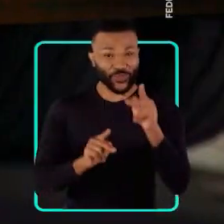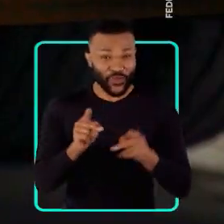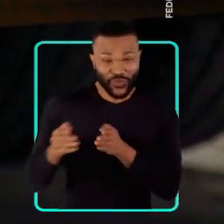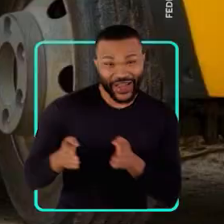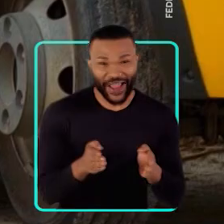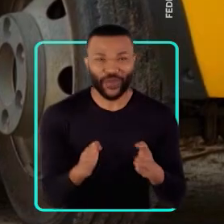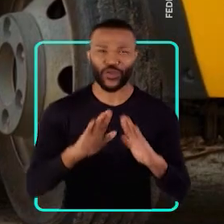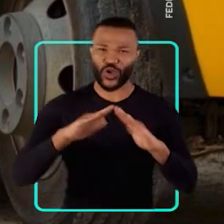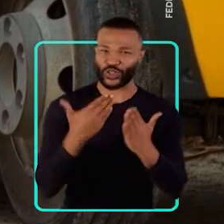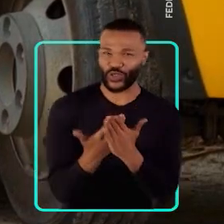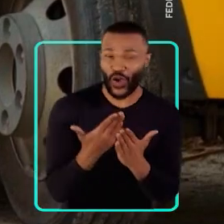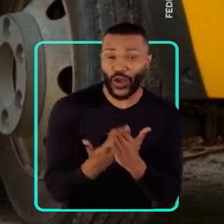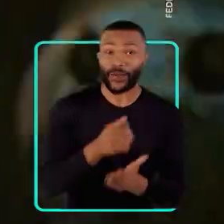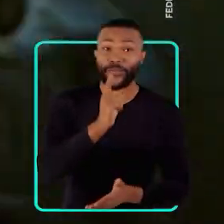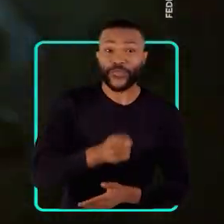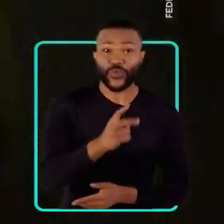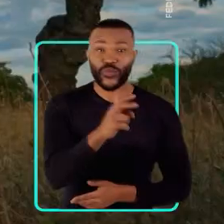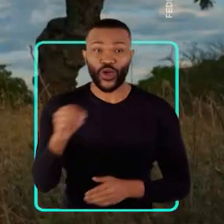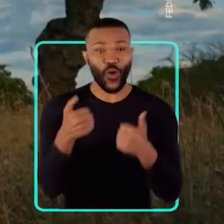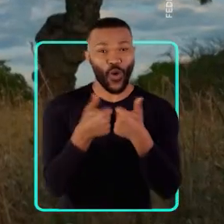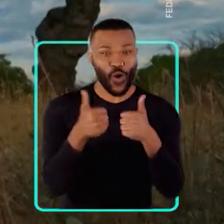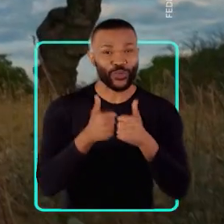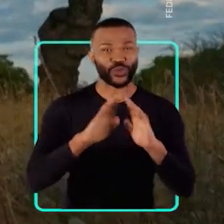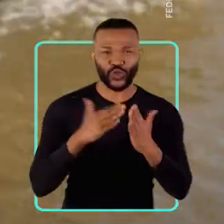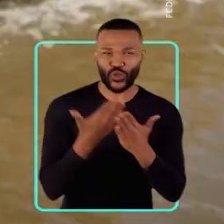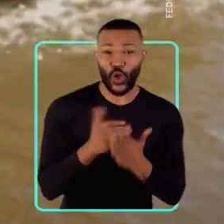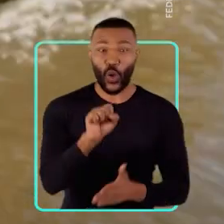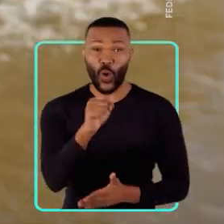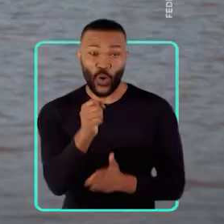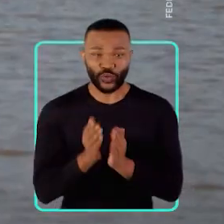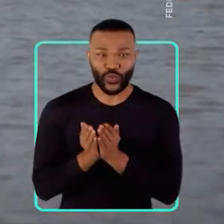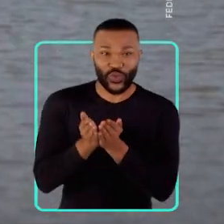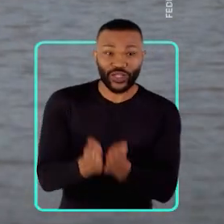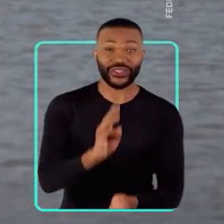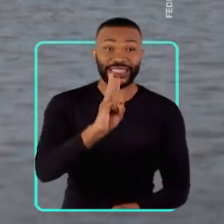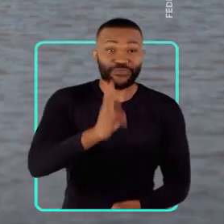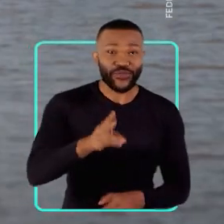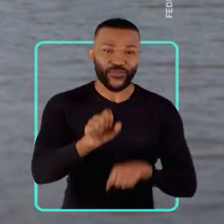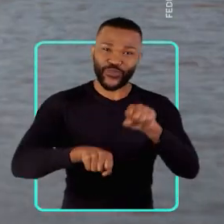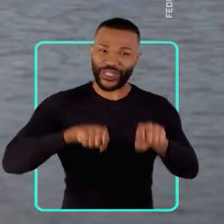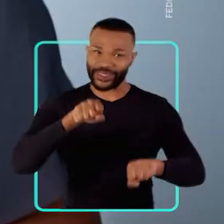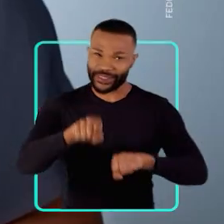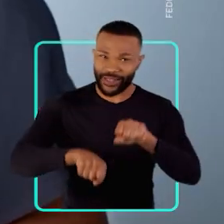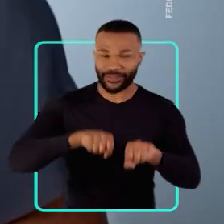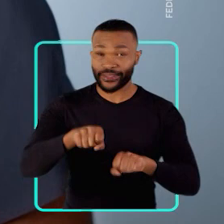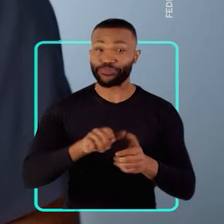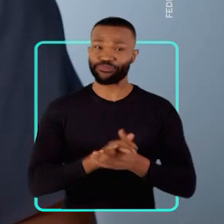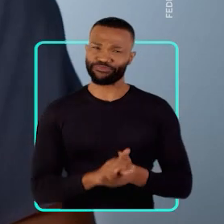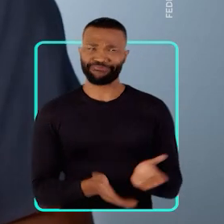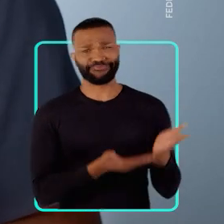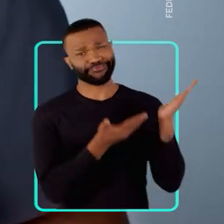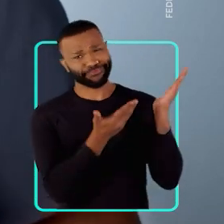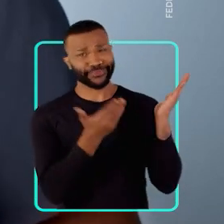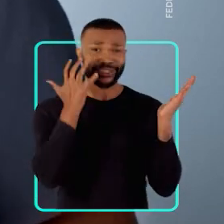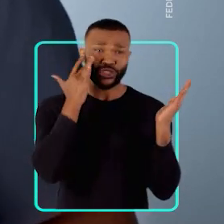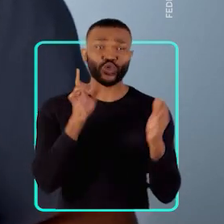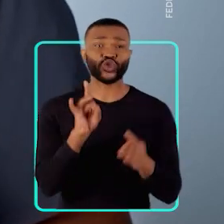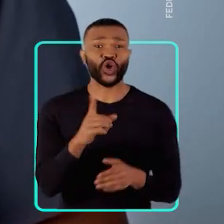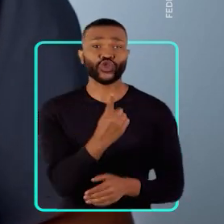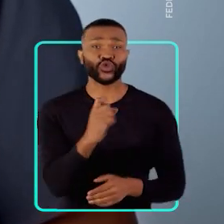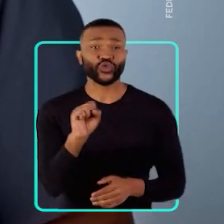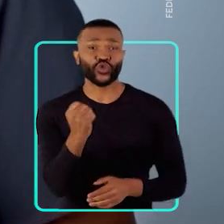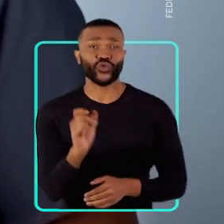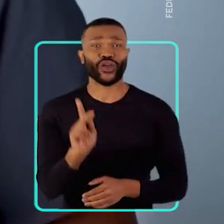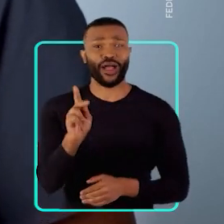paulistas o Caminhos da Escola, com mais de 1.500 ônibus escolares, 8 lanchas e 3 mil bicicletas. Tarcísio só fez